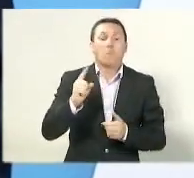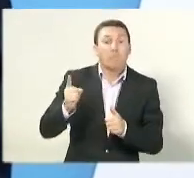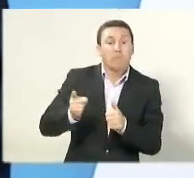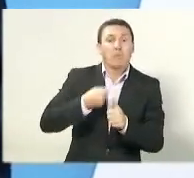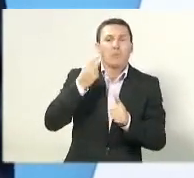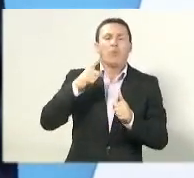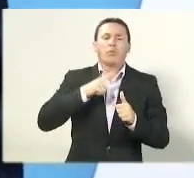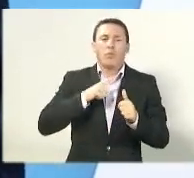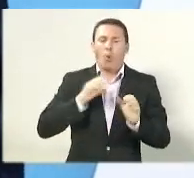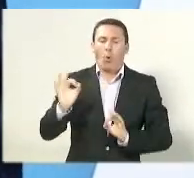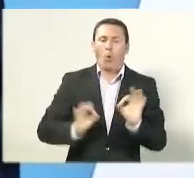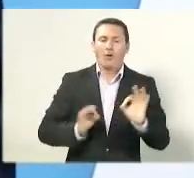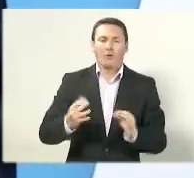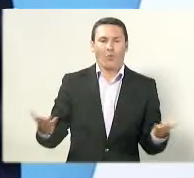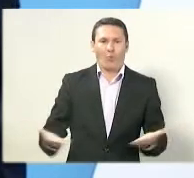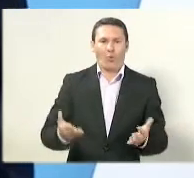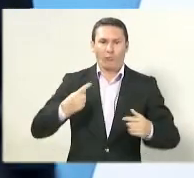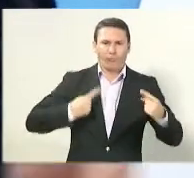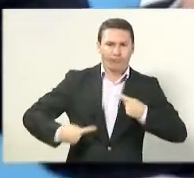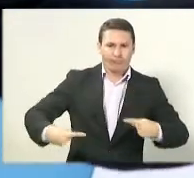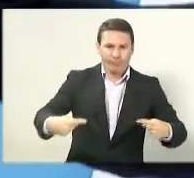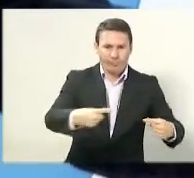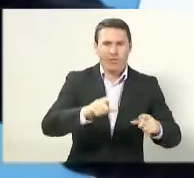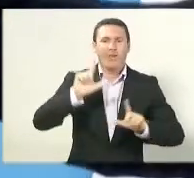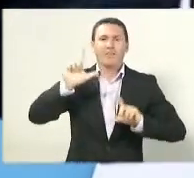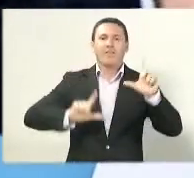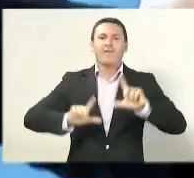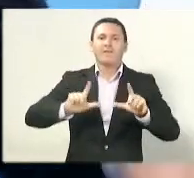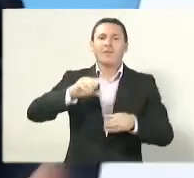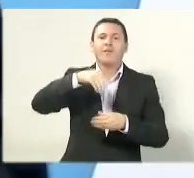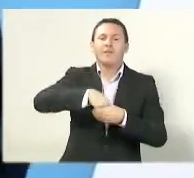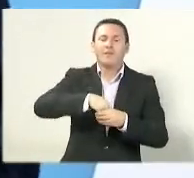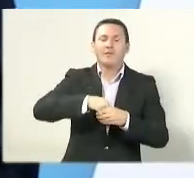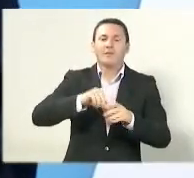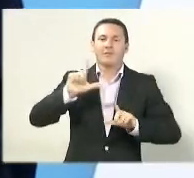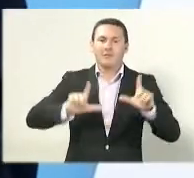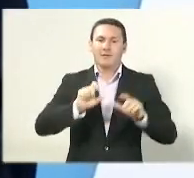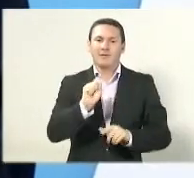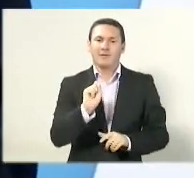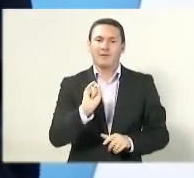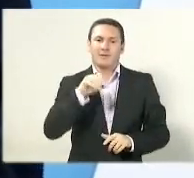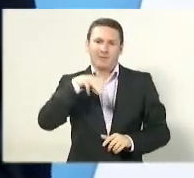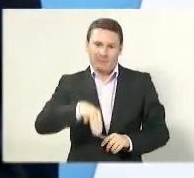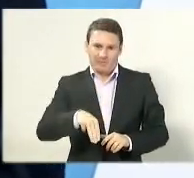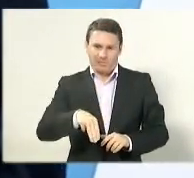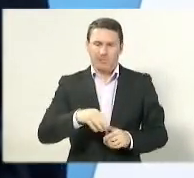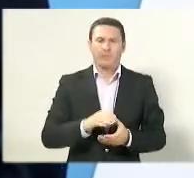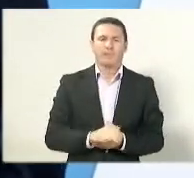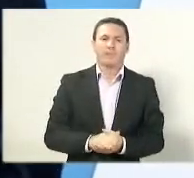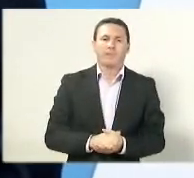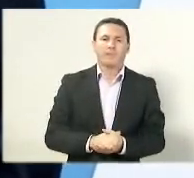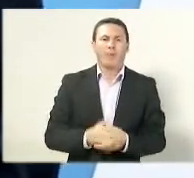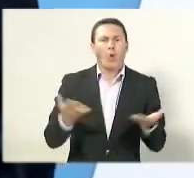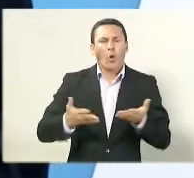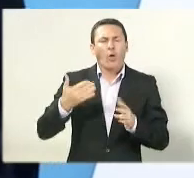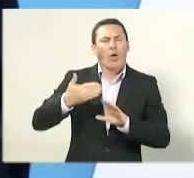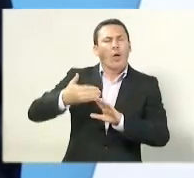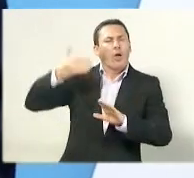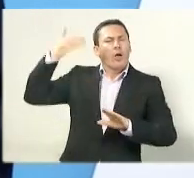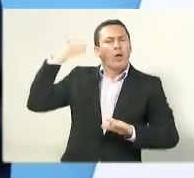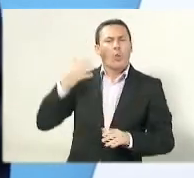Eu, há quatro anos atrás, terminava um mandato, um mandato de governador,